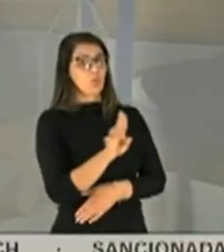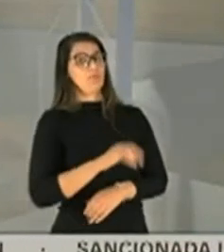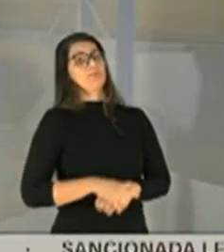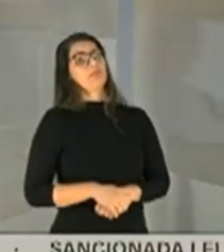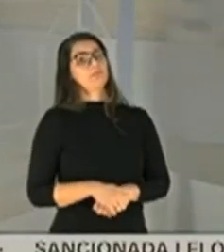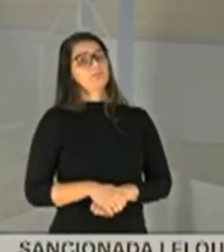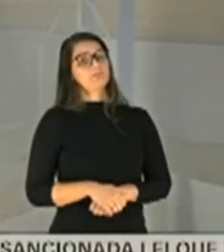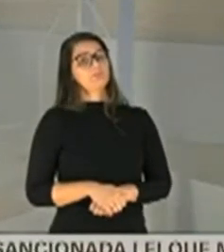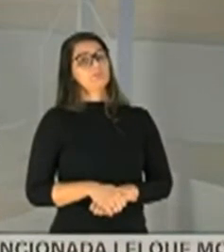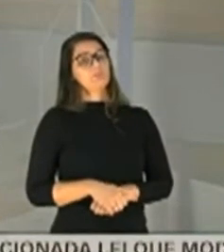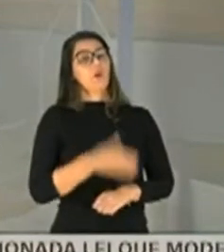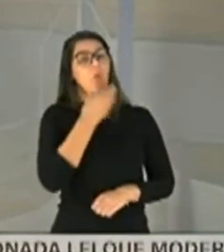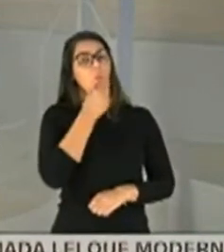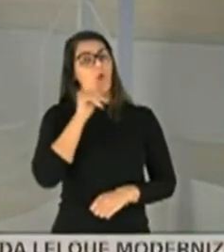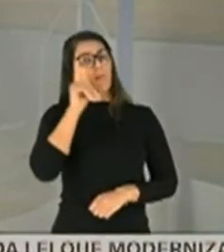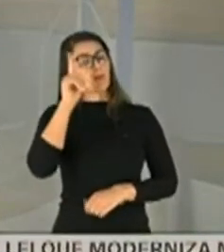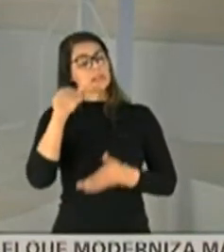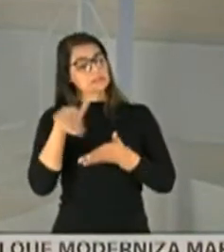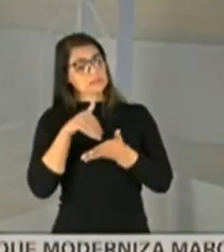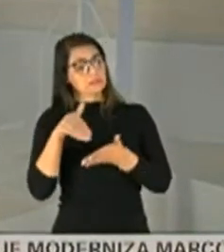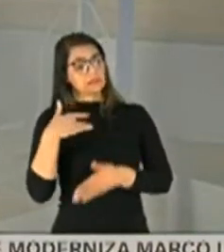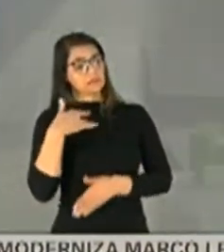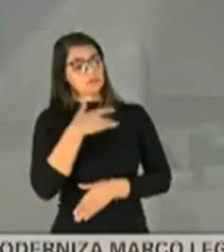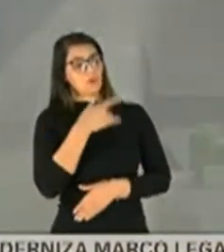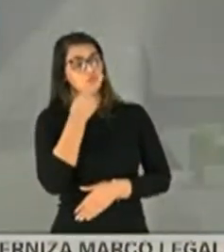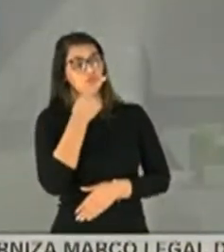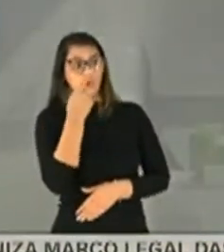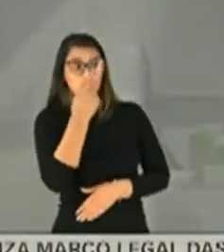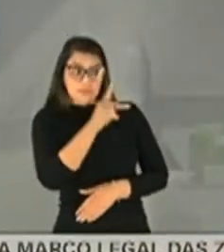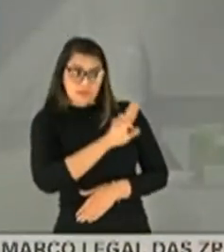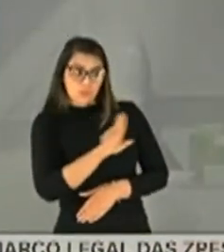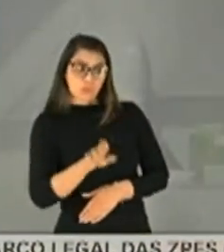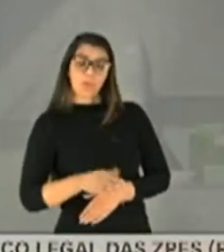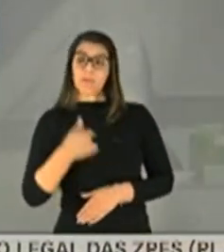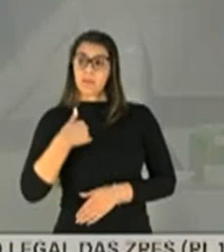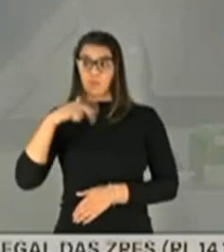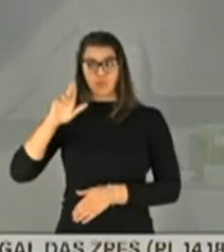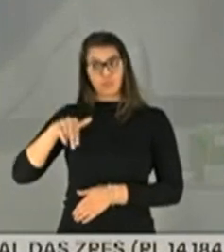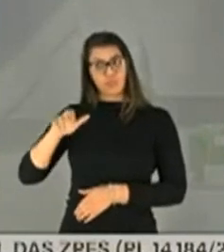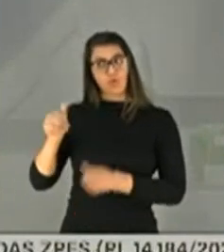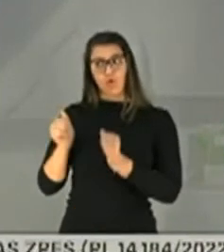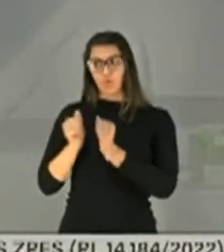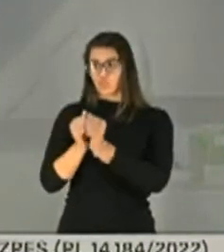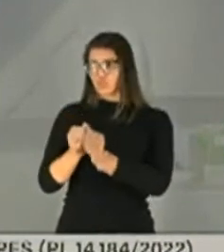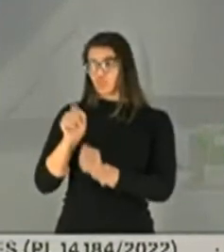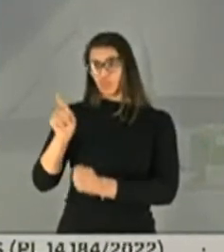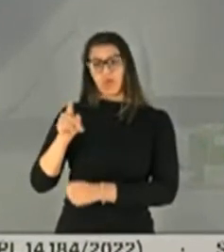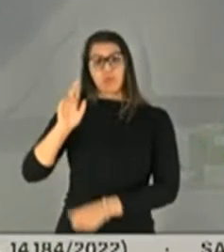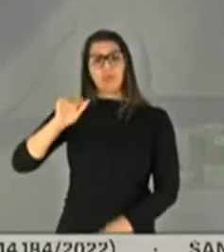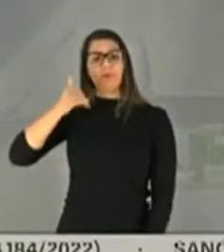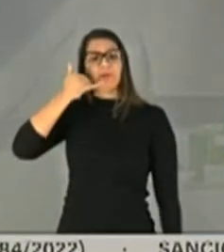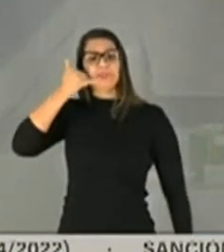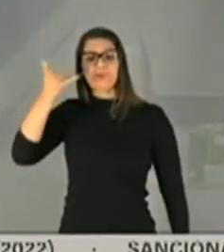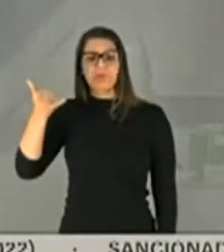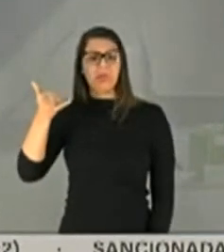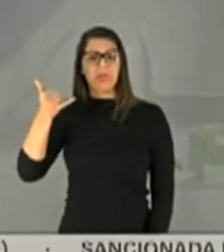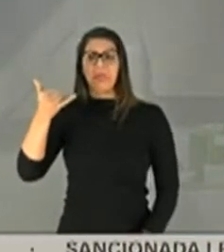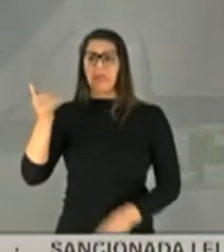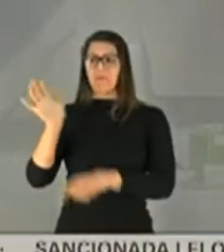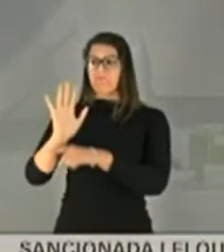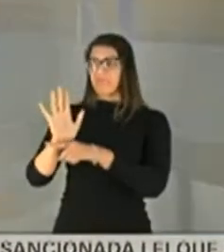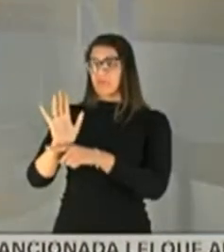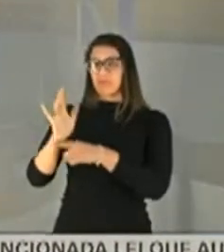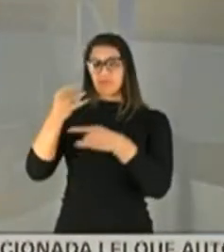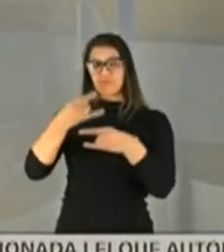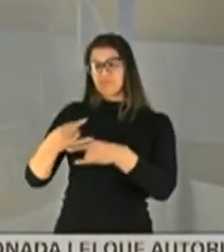essa informação, que foi o senhor. Sim, mas eu nunca estive com ele, nunca falei com ele por telefone, por vídeo, nada disso.